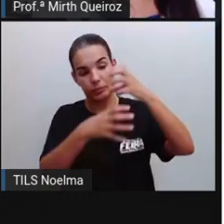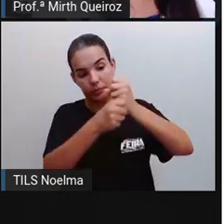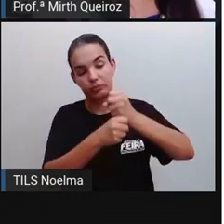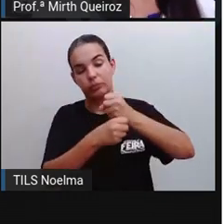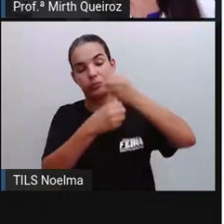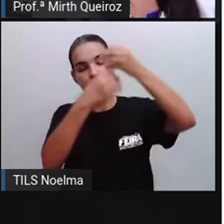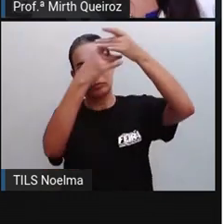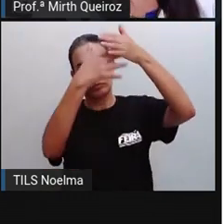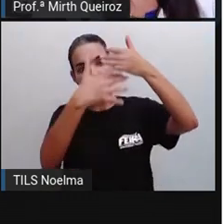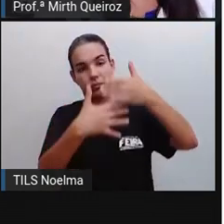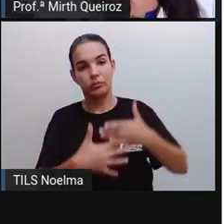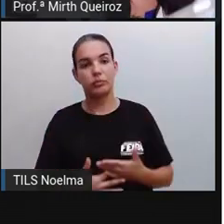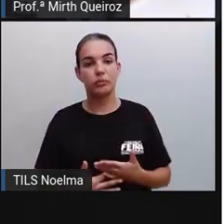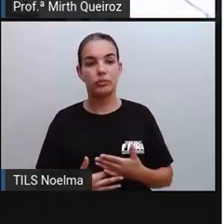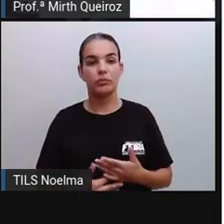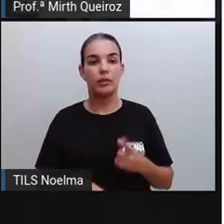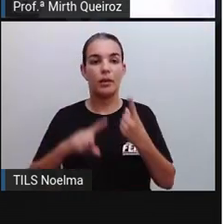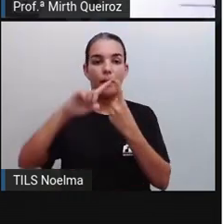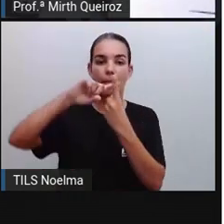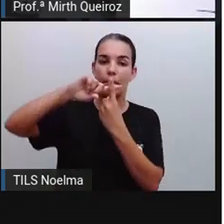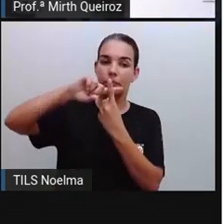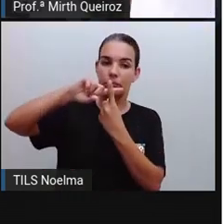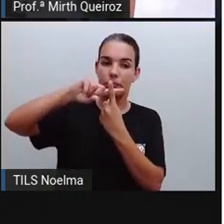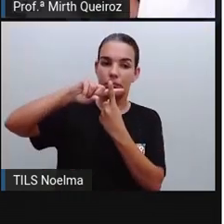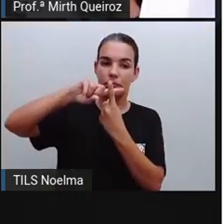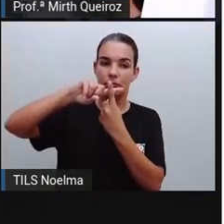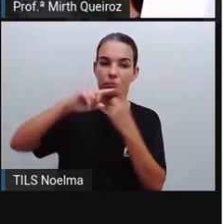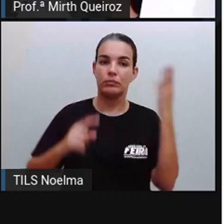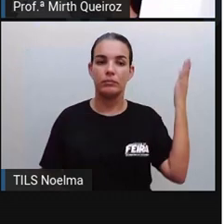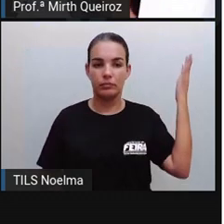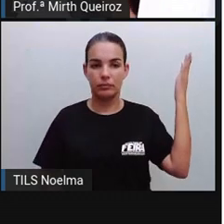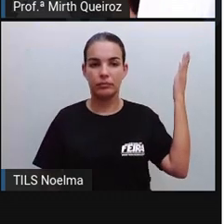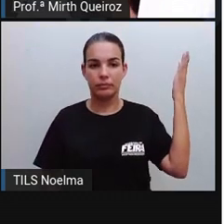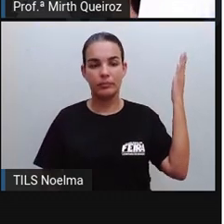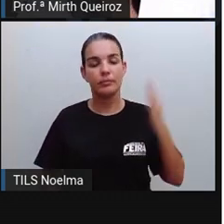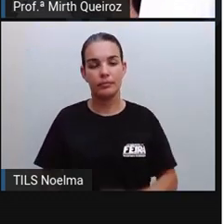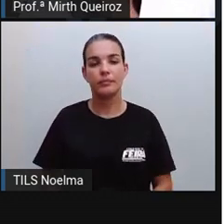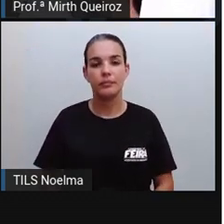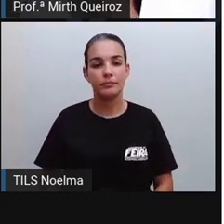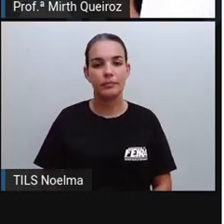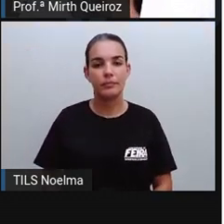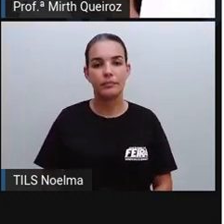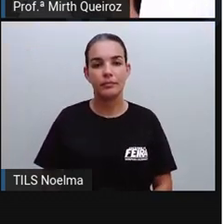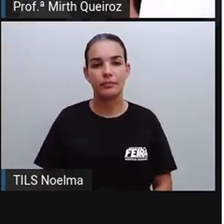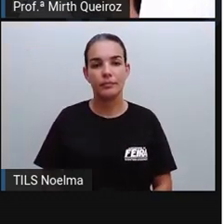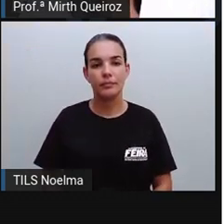notificados? Nós vamos fazer uma adição, certo?